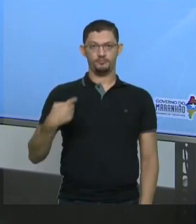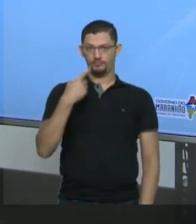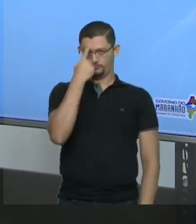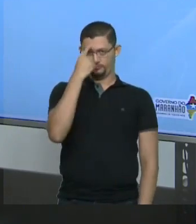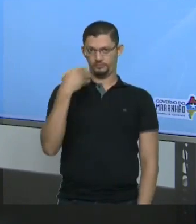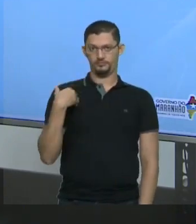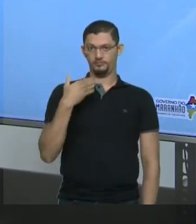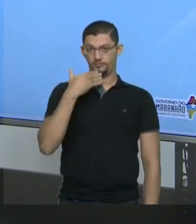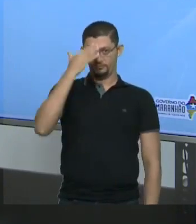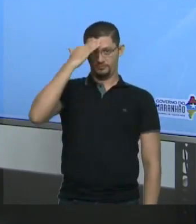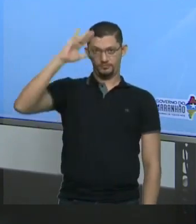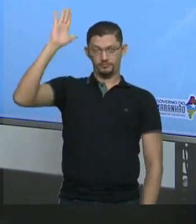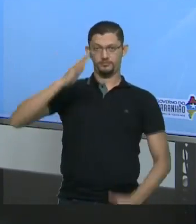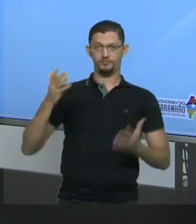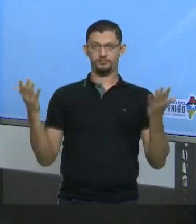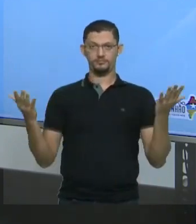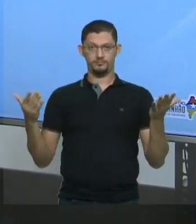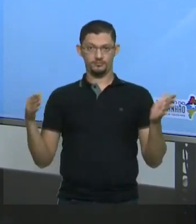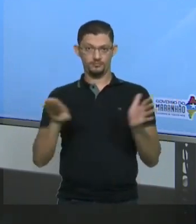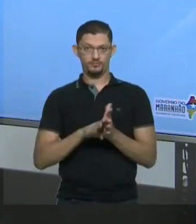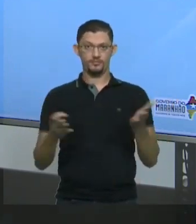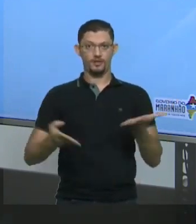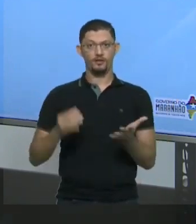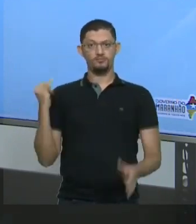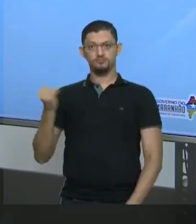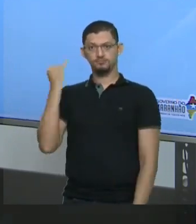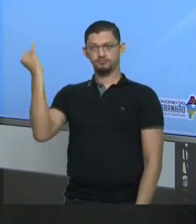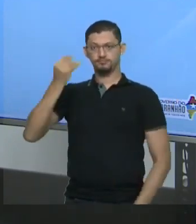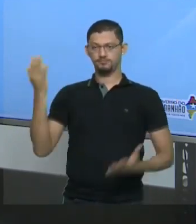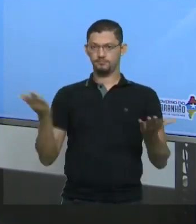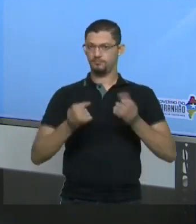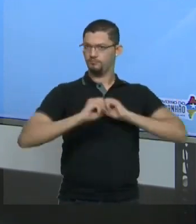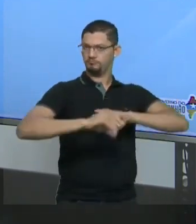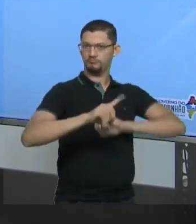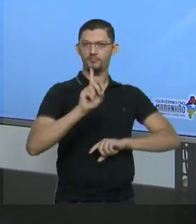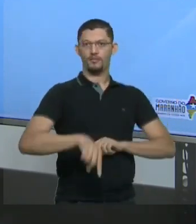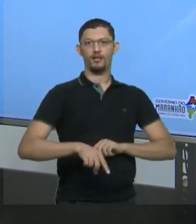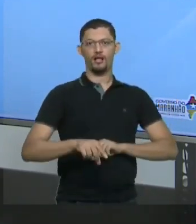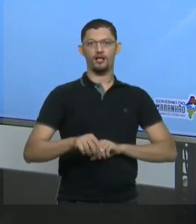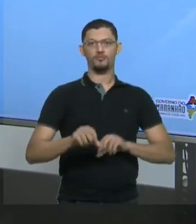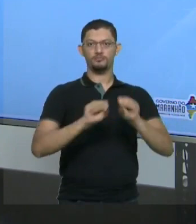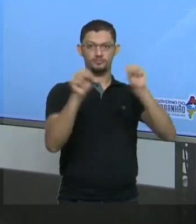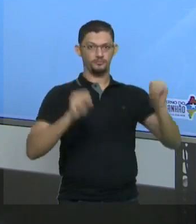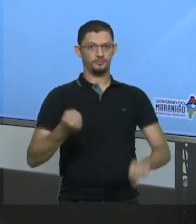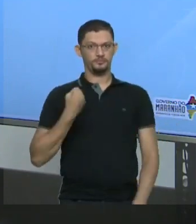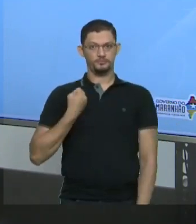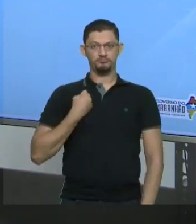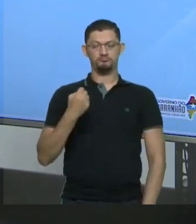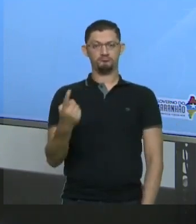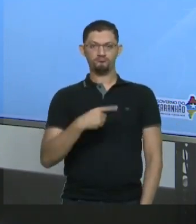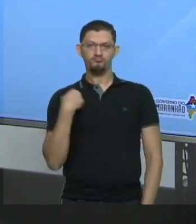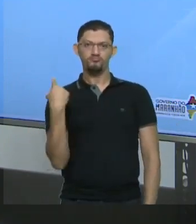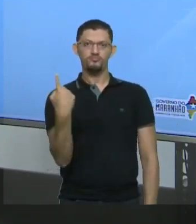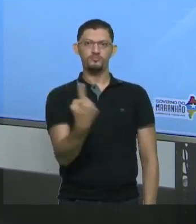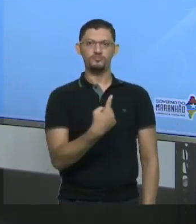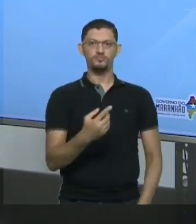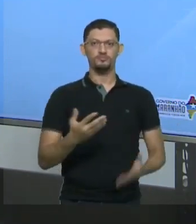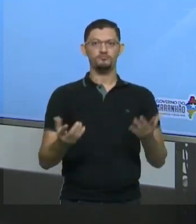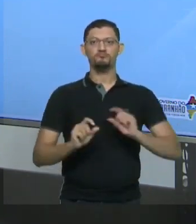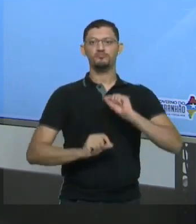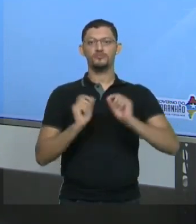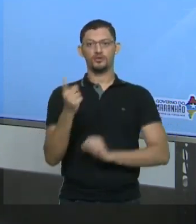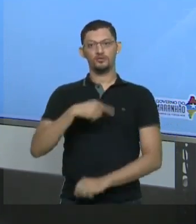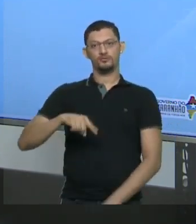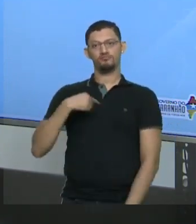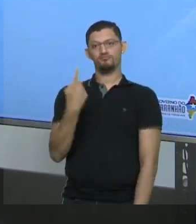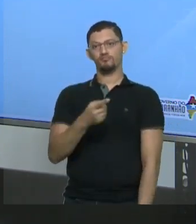Então, chegamos aqui na parte mais importante dessa aula, que é o teu sistema de numeração. O meu, o nosso, aquele que nós